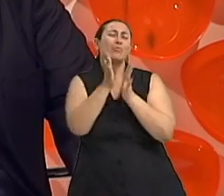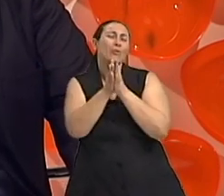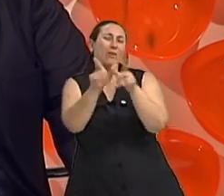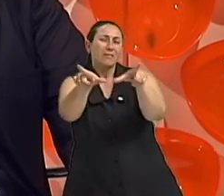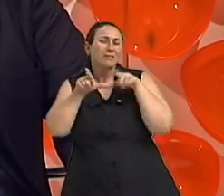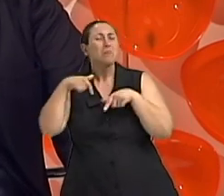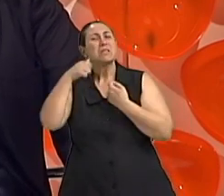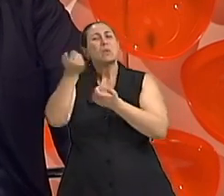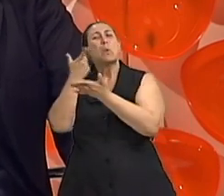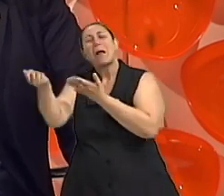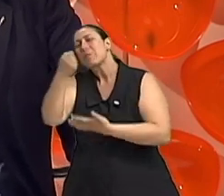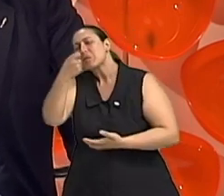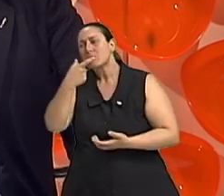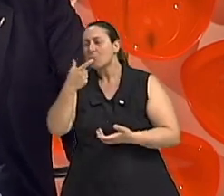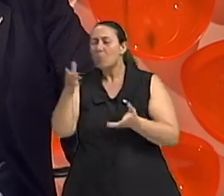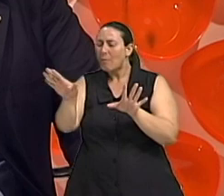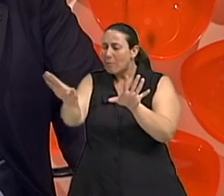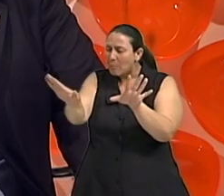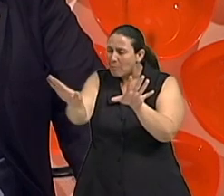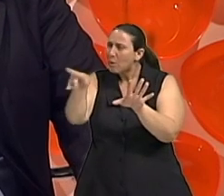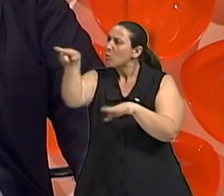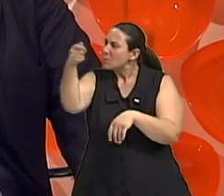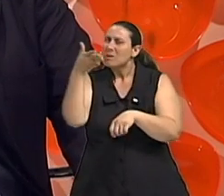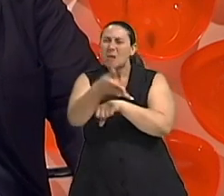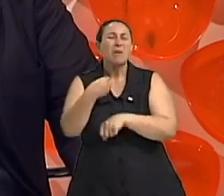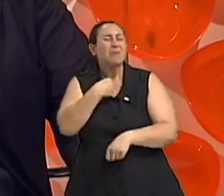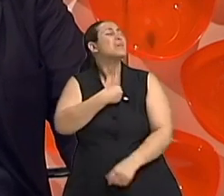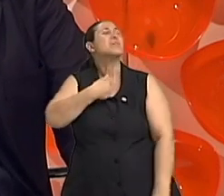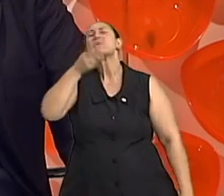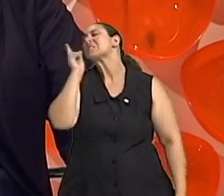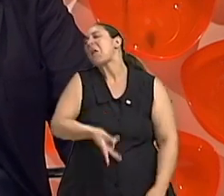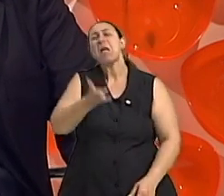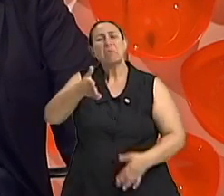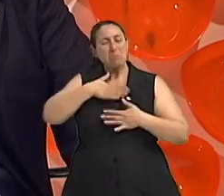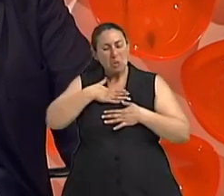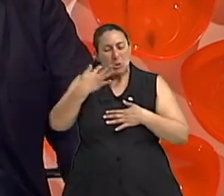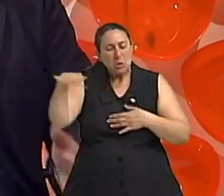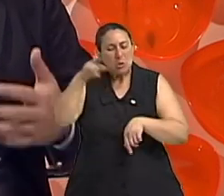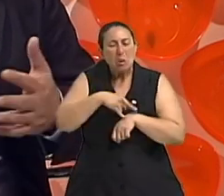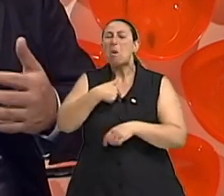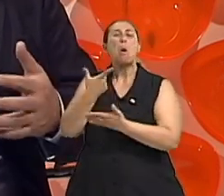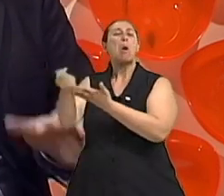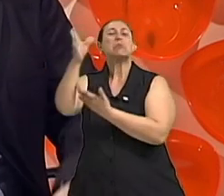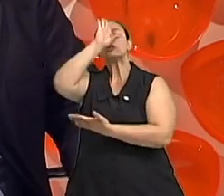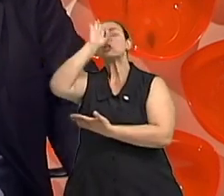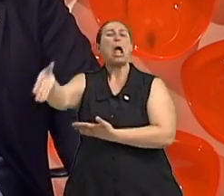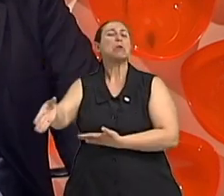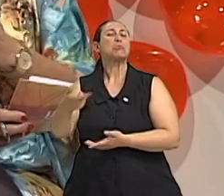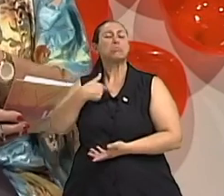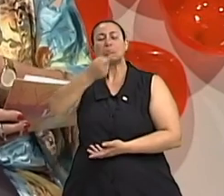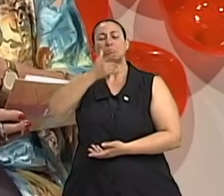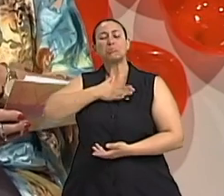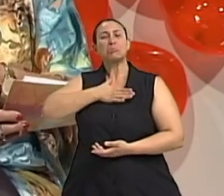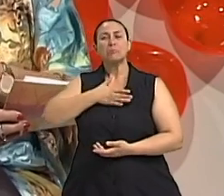consegue uma receita eu disse mas como assim você tem que consultar é que eu sempre comprei e tomei de qualquer jeito e